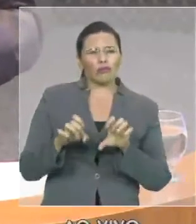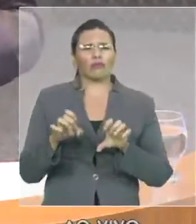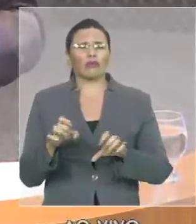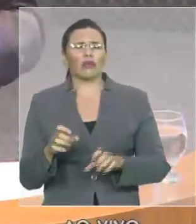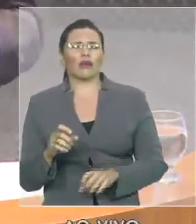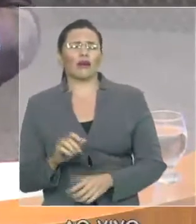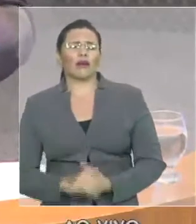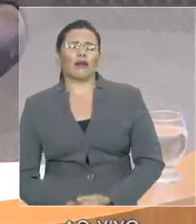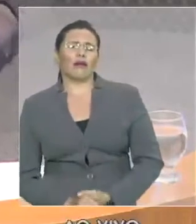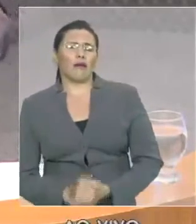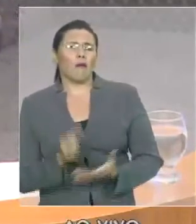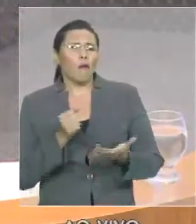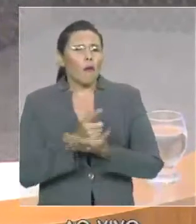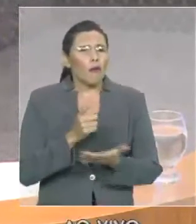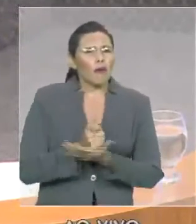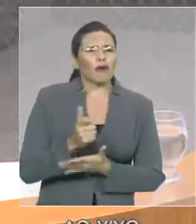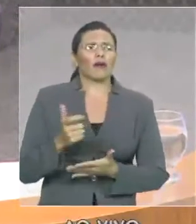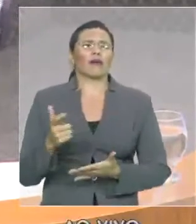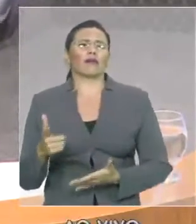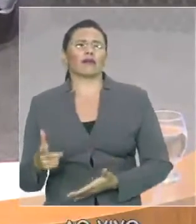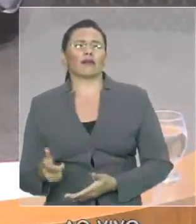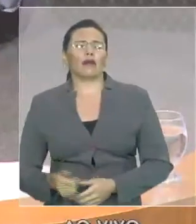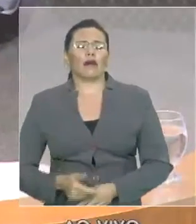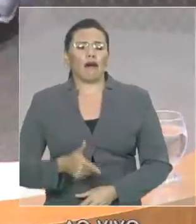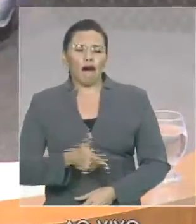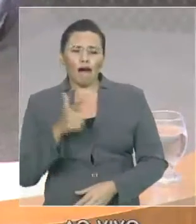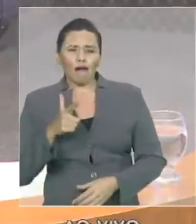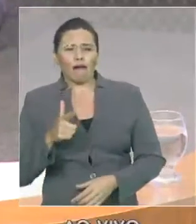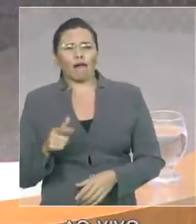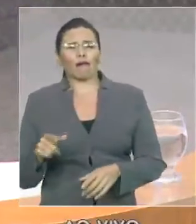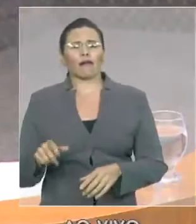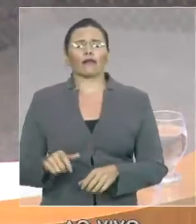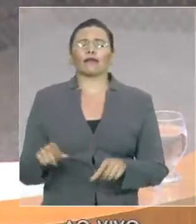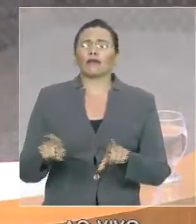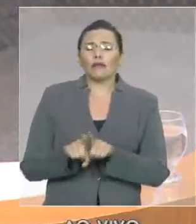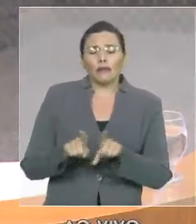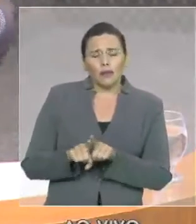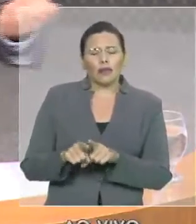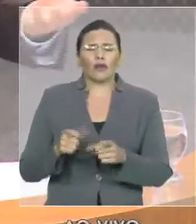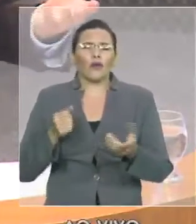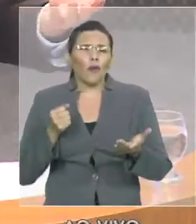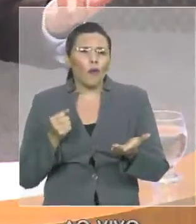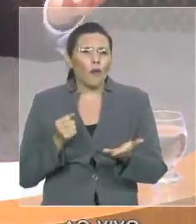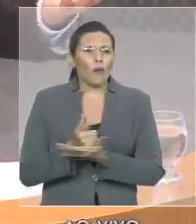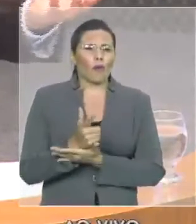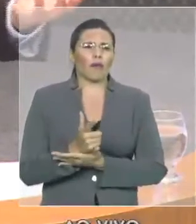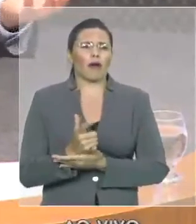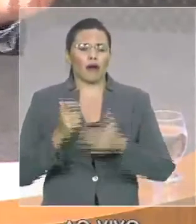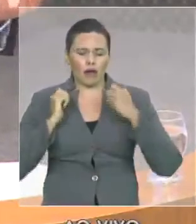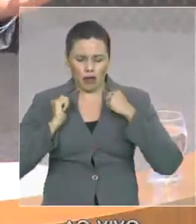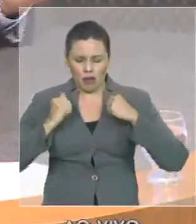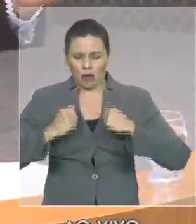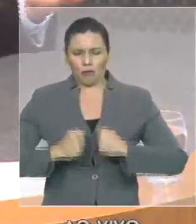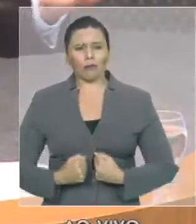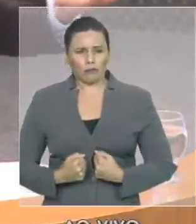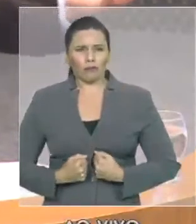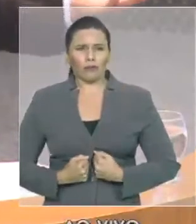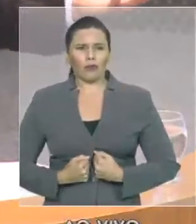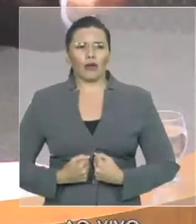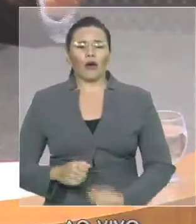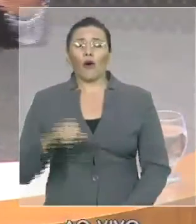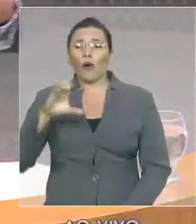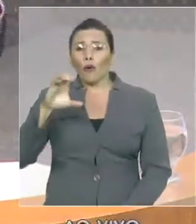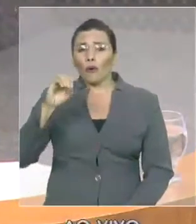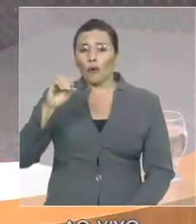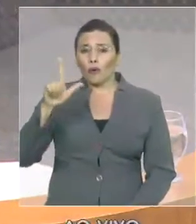nós investimos muito em armamentos. Havia, por exemplo, rodízio de colete à prova de bala na polícia. Nós acabamos com isso.